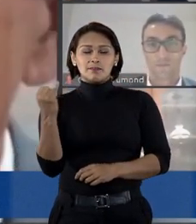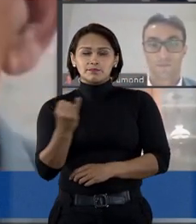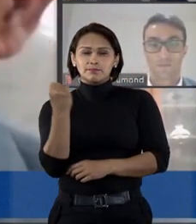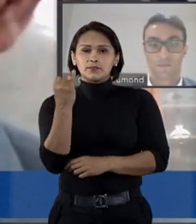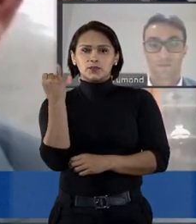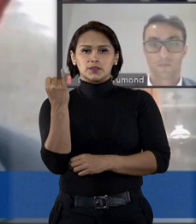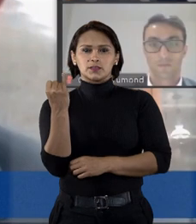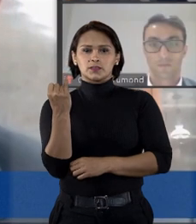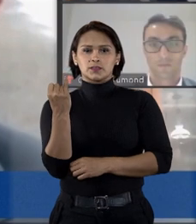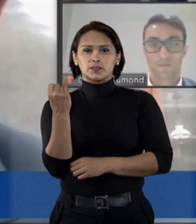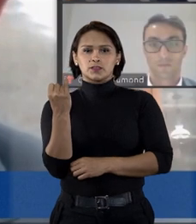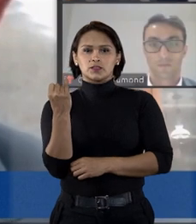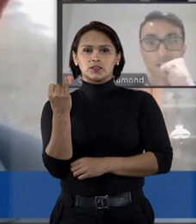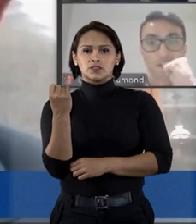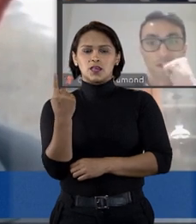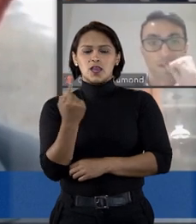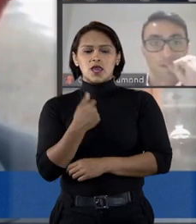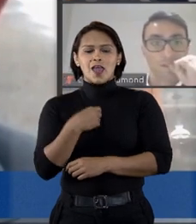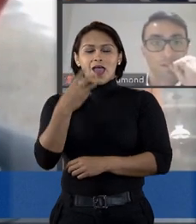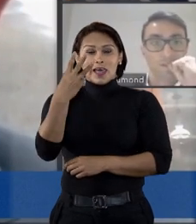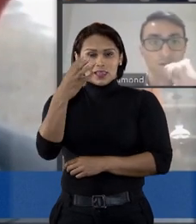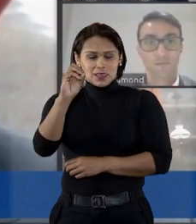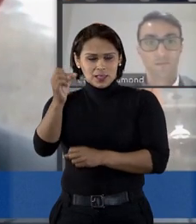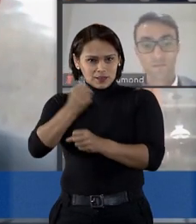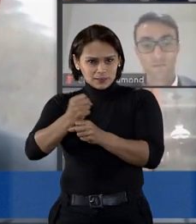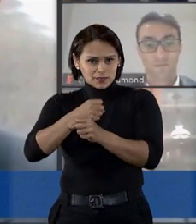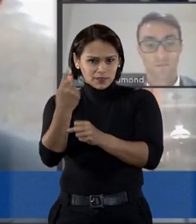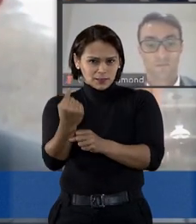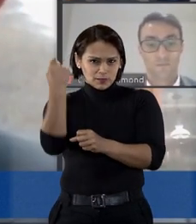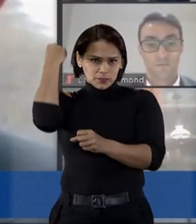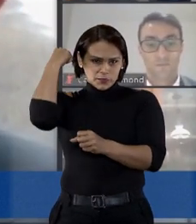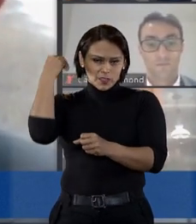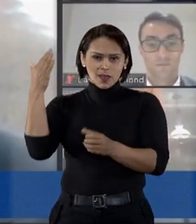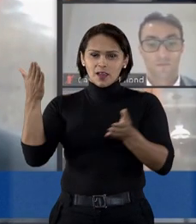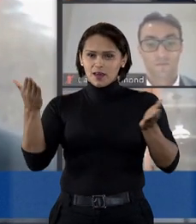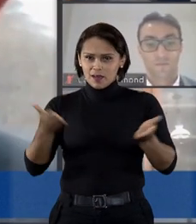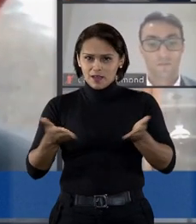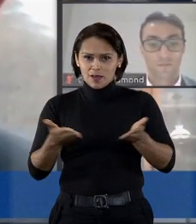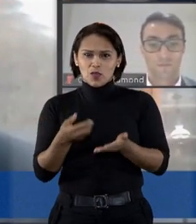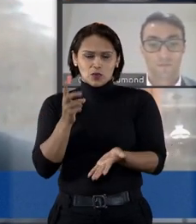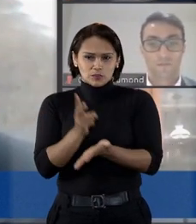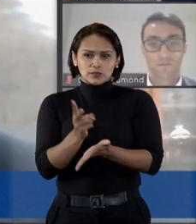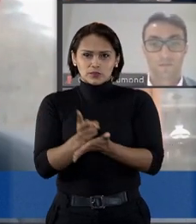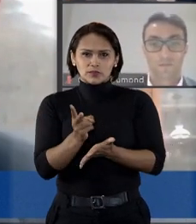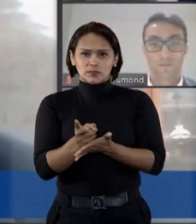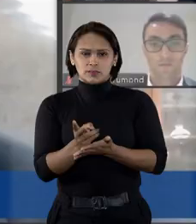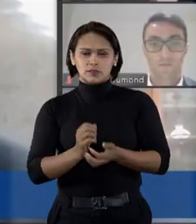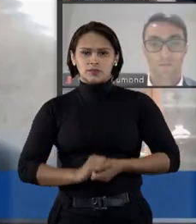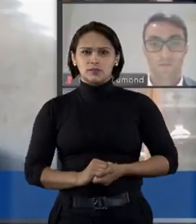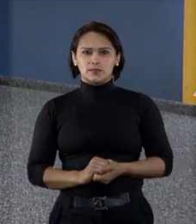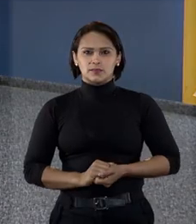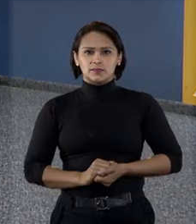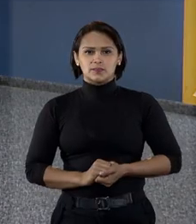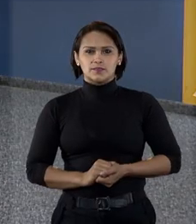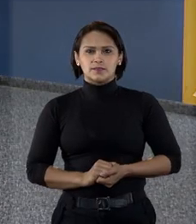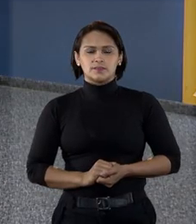essencial, tanto há 30 anos quanto nos tempos atuais.